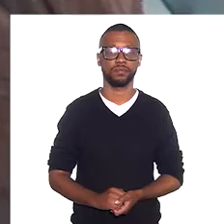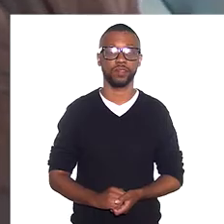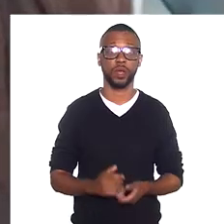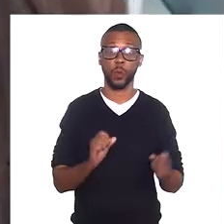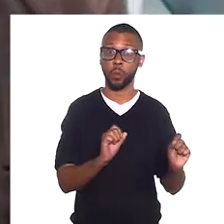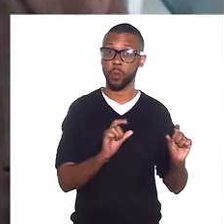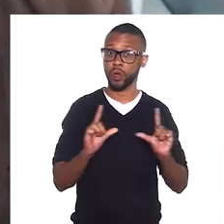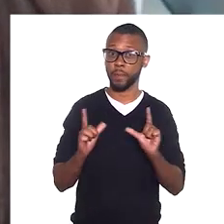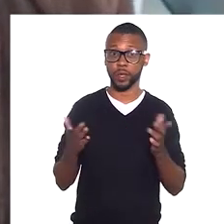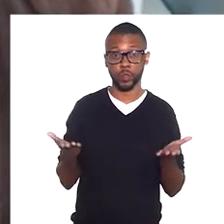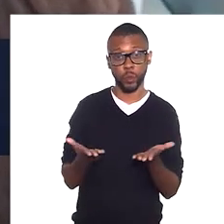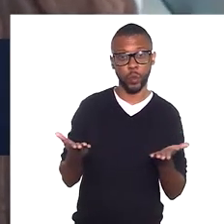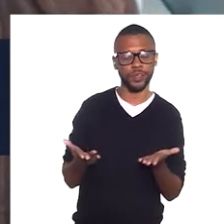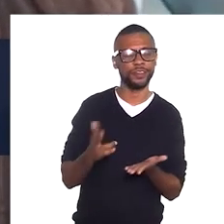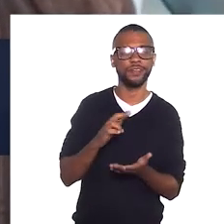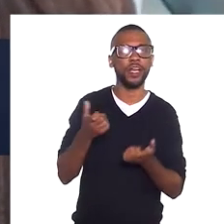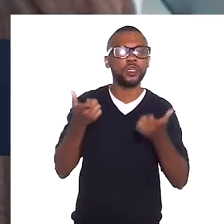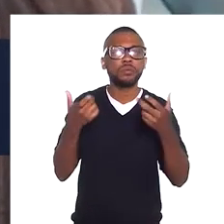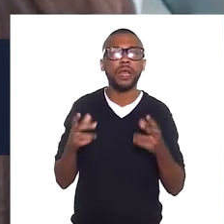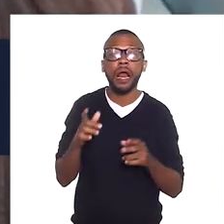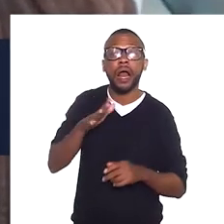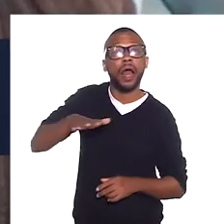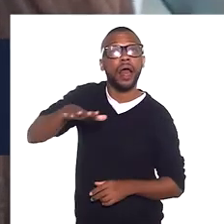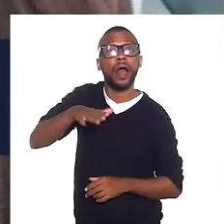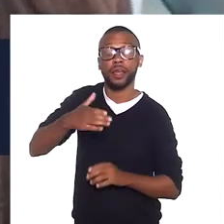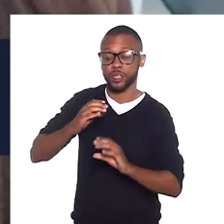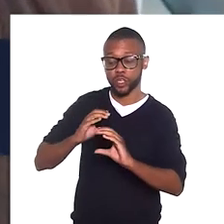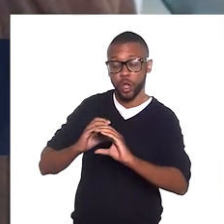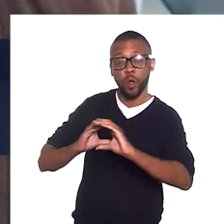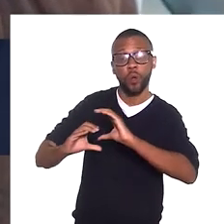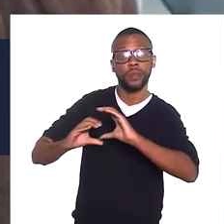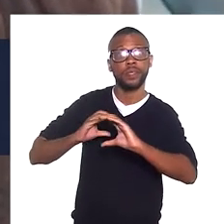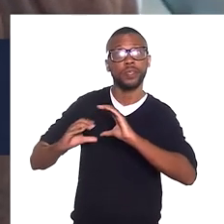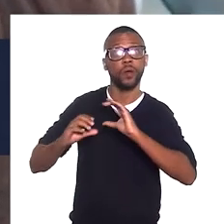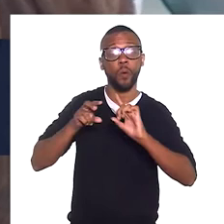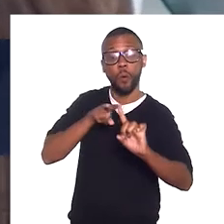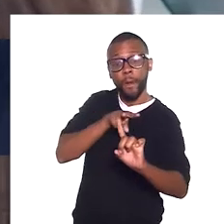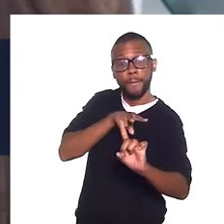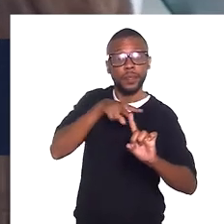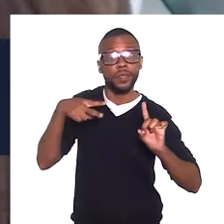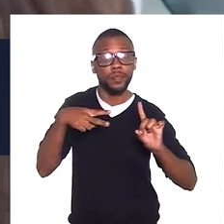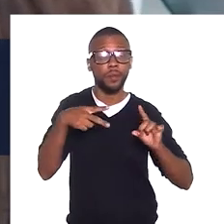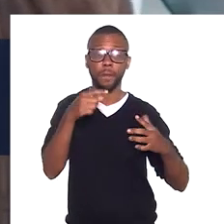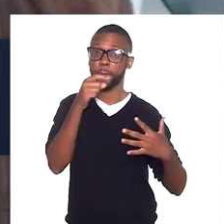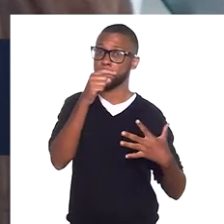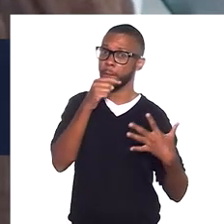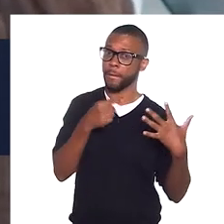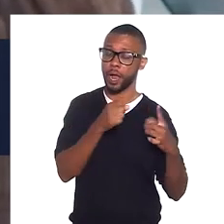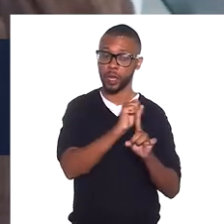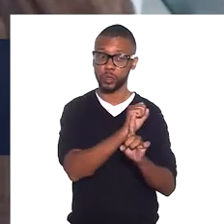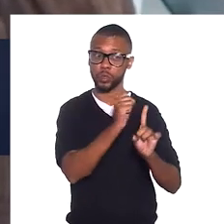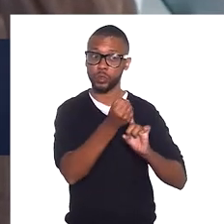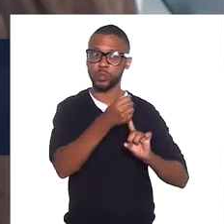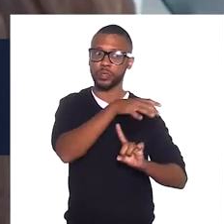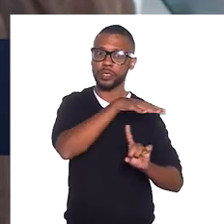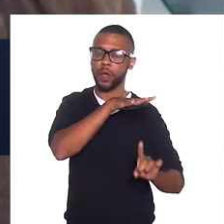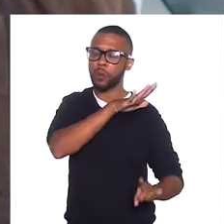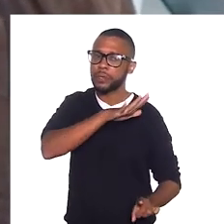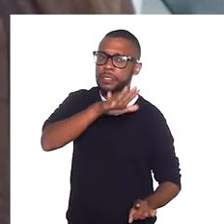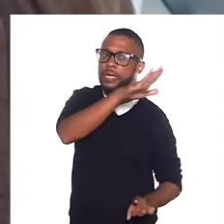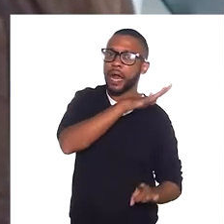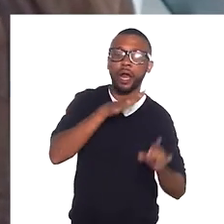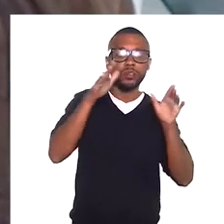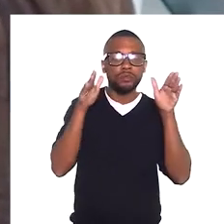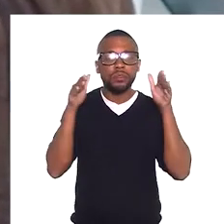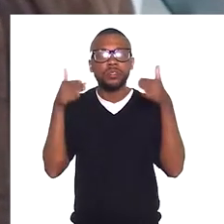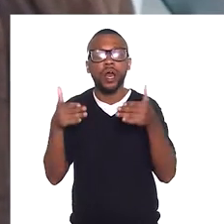Em nosso programa de hoje, vamos trapegar pela área da comunicação como olhar sobre as questões sociais de maneira geral e, mais